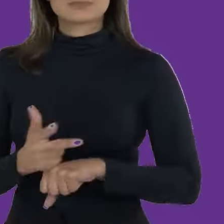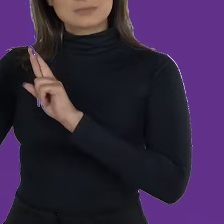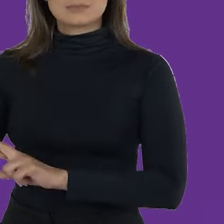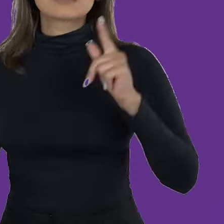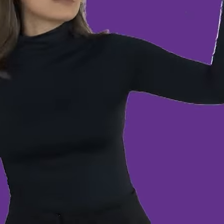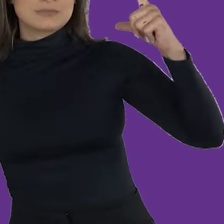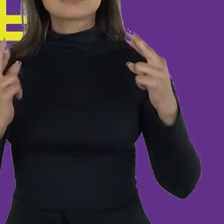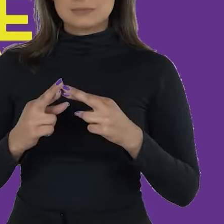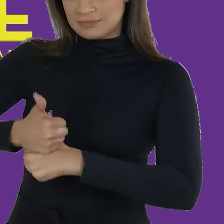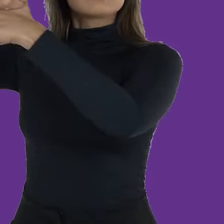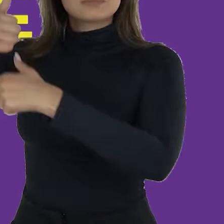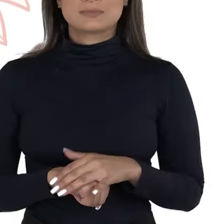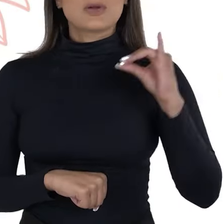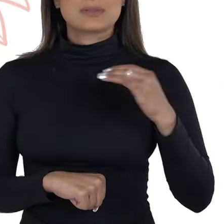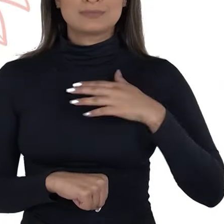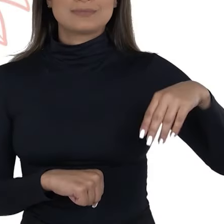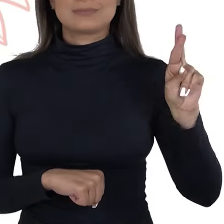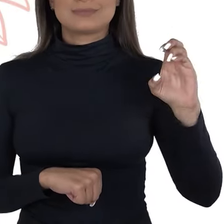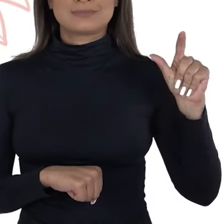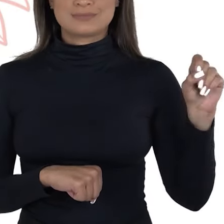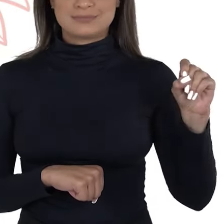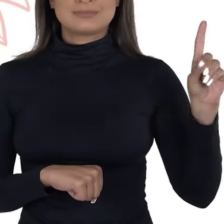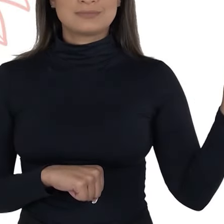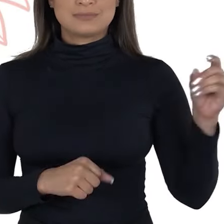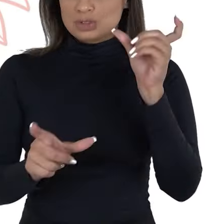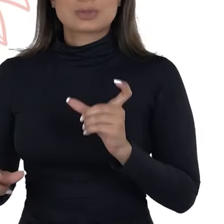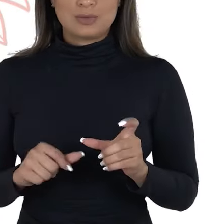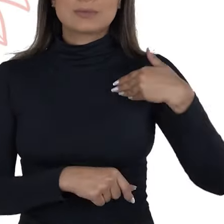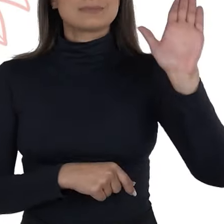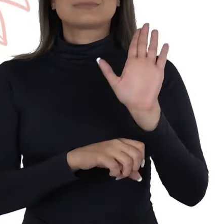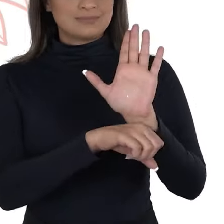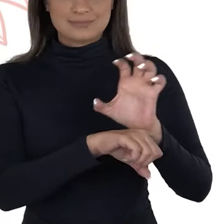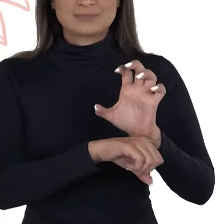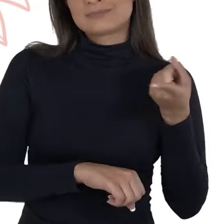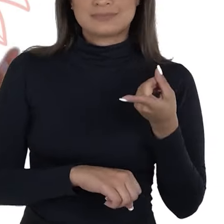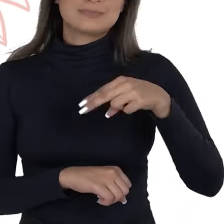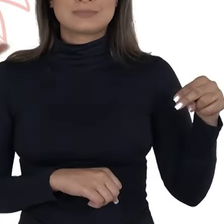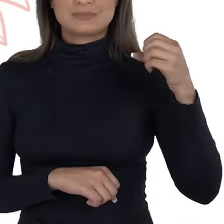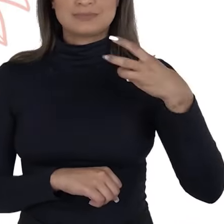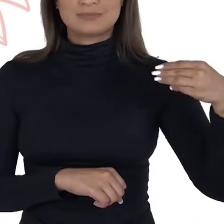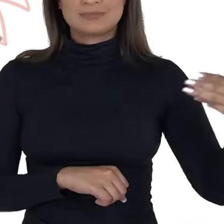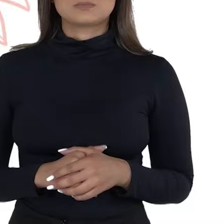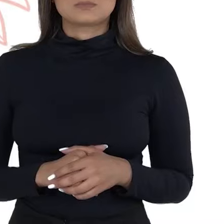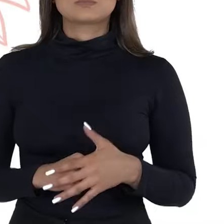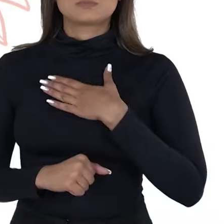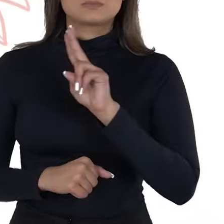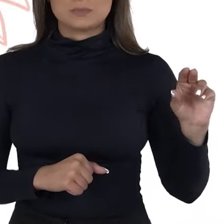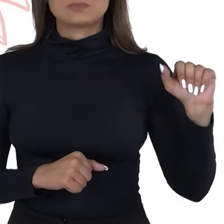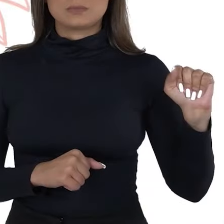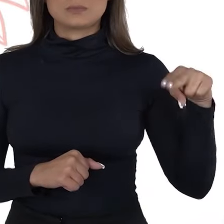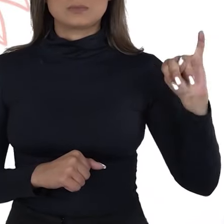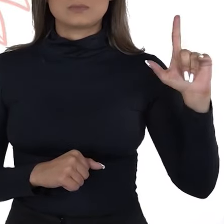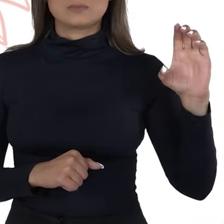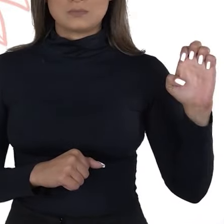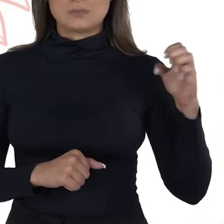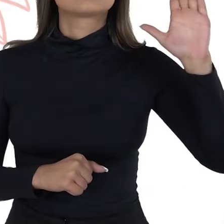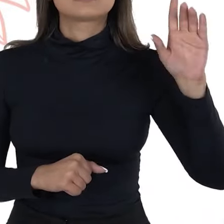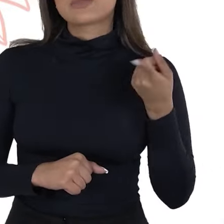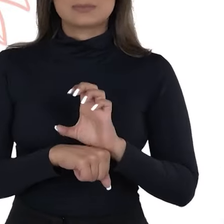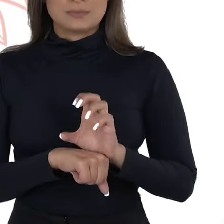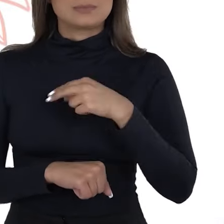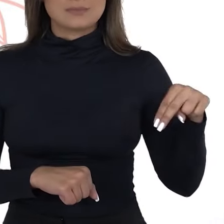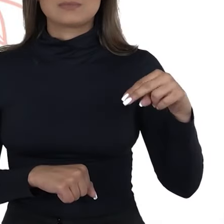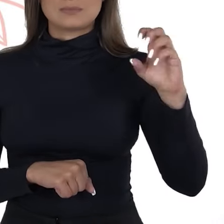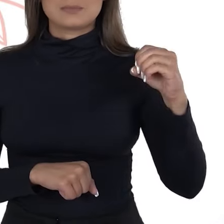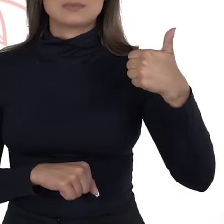Inicia agora o programa da esperança. Pessoal, o vídeo. Olá, sou Luna. Sou candidata a deputado estadual. Número 50100. Meu nome é Sonilce. Sou candidata a